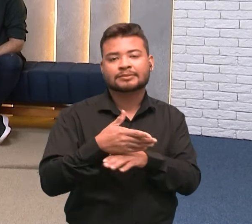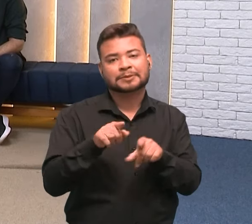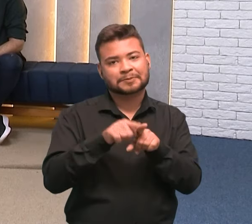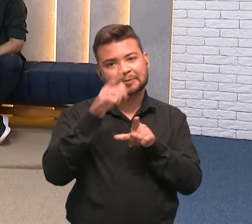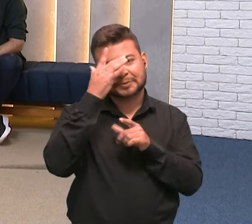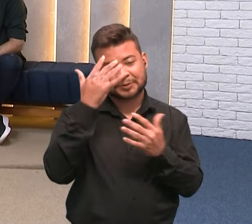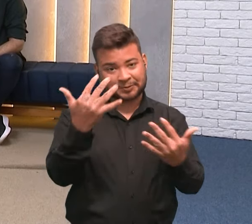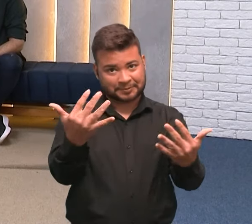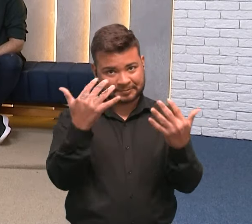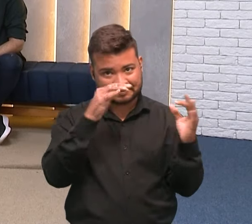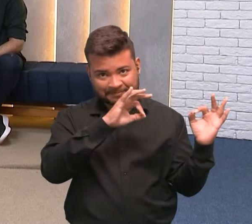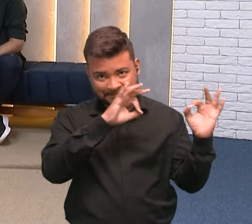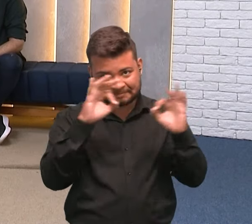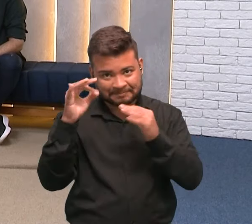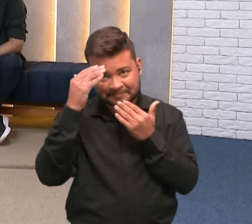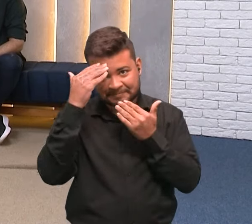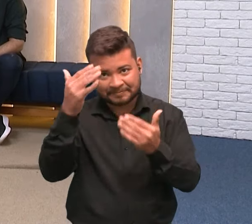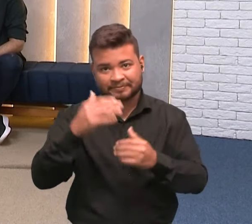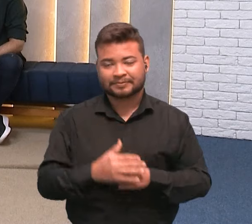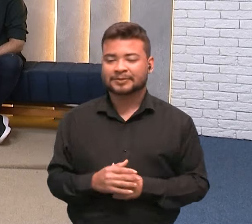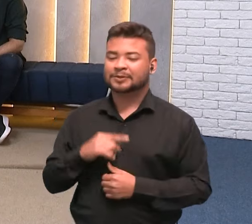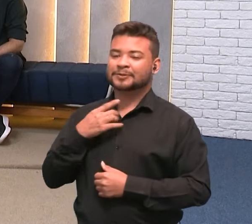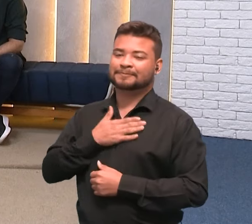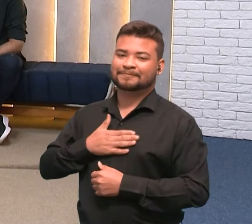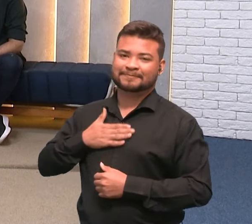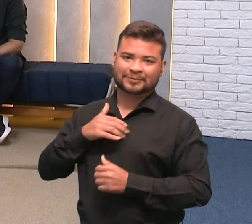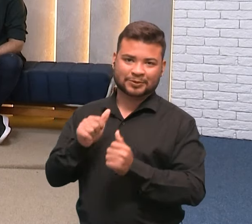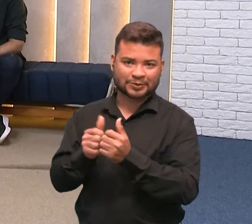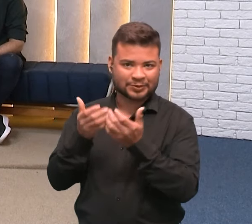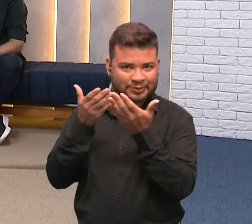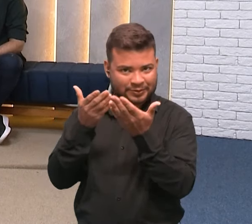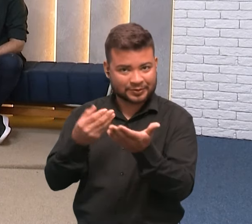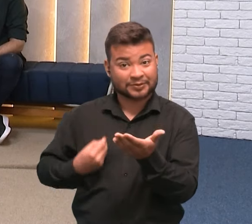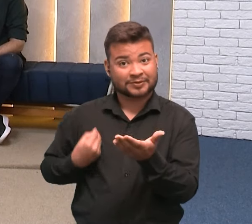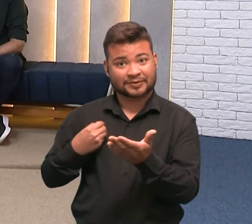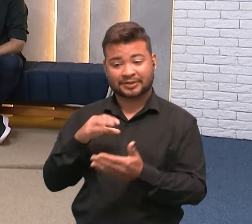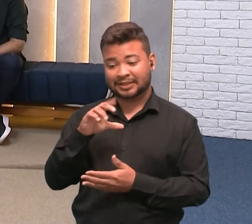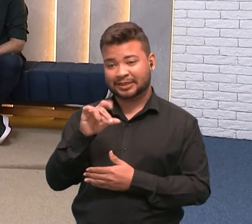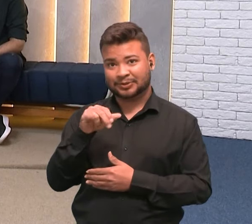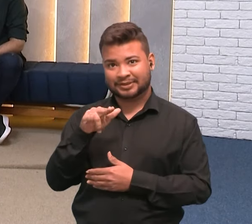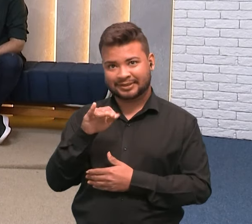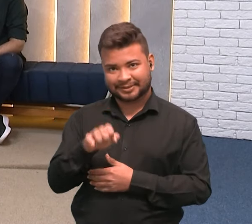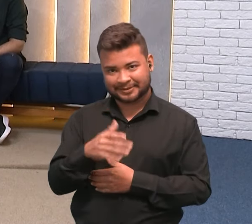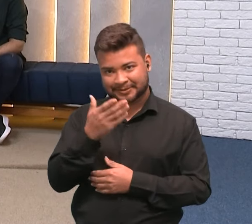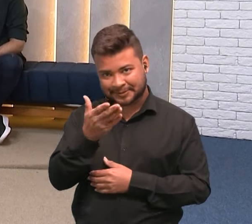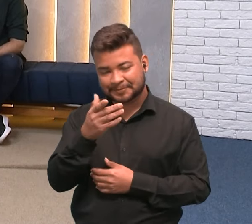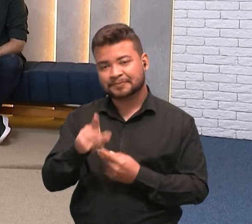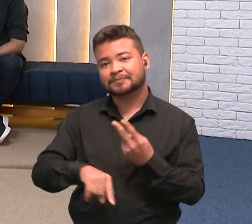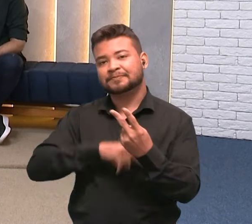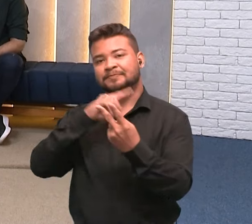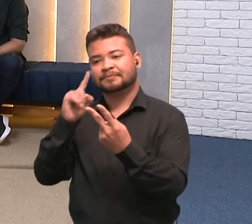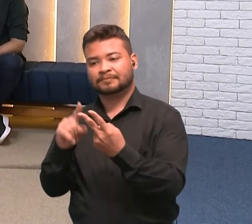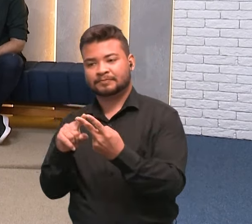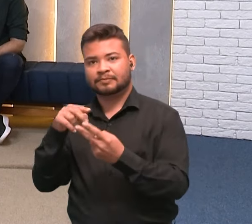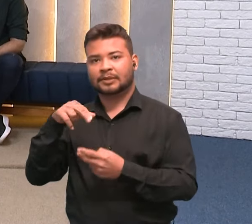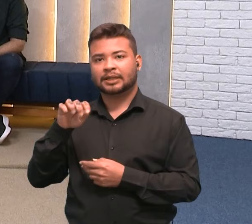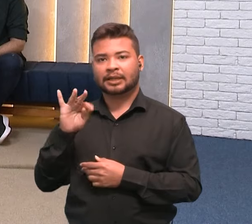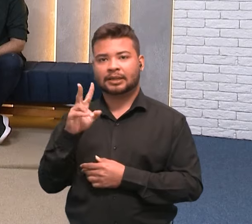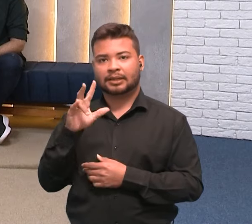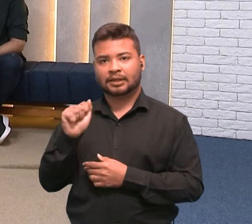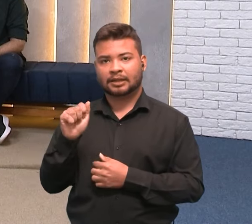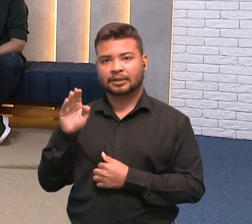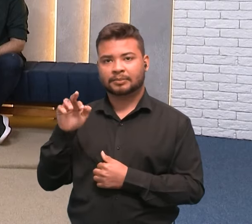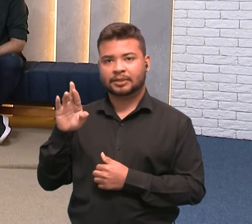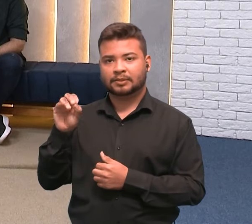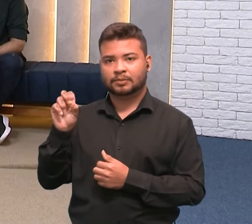audiência da TVUFG. Satisfação toda nossa em recebê-la aqui também novamente. A nossa outra convidada é a Natália Barbosa,